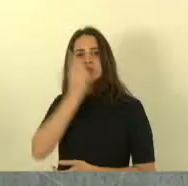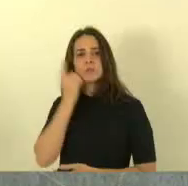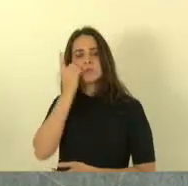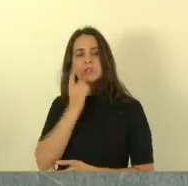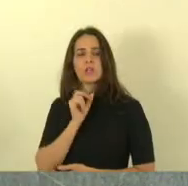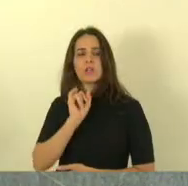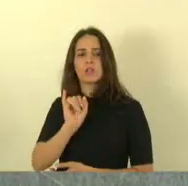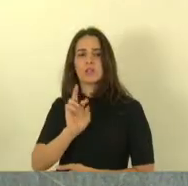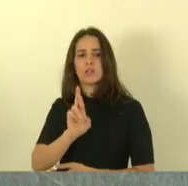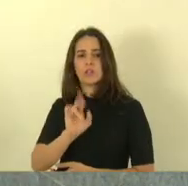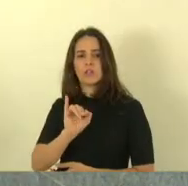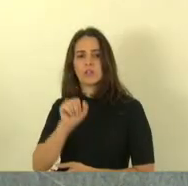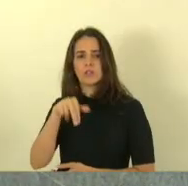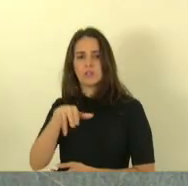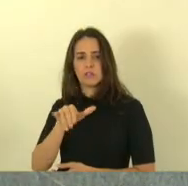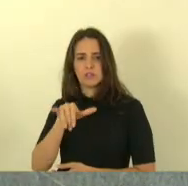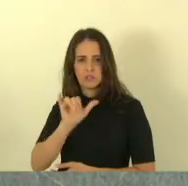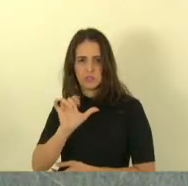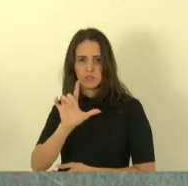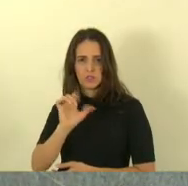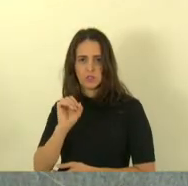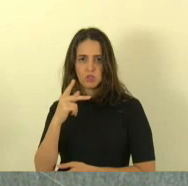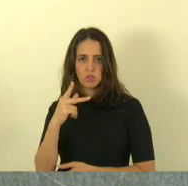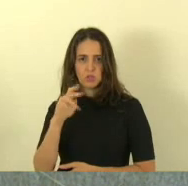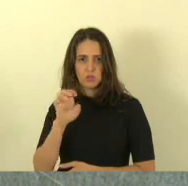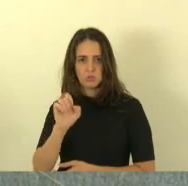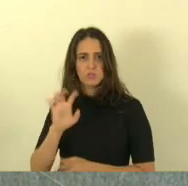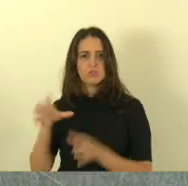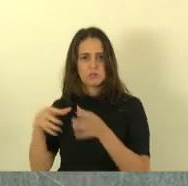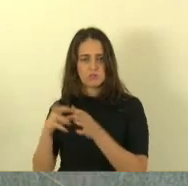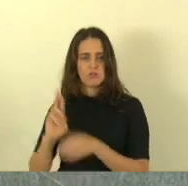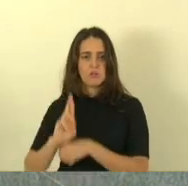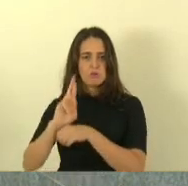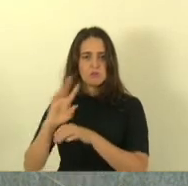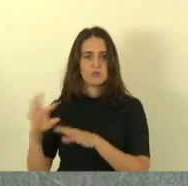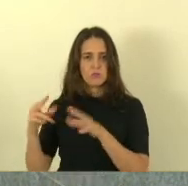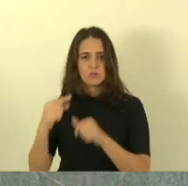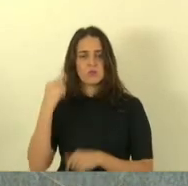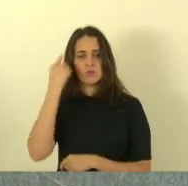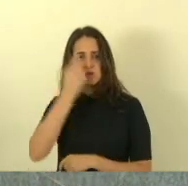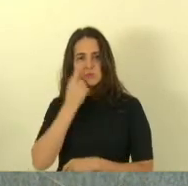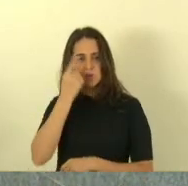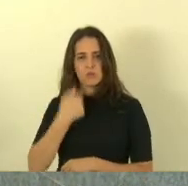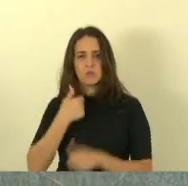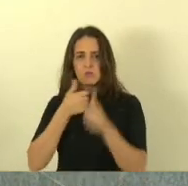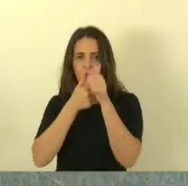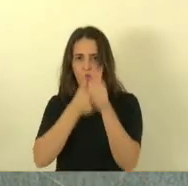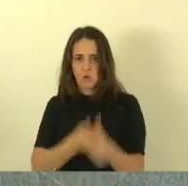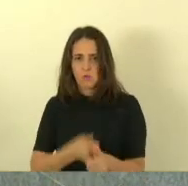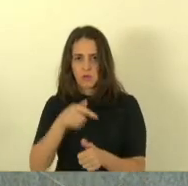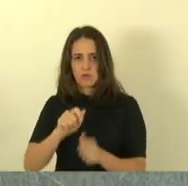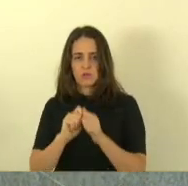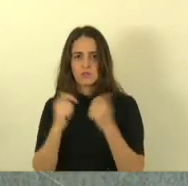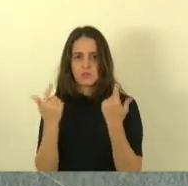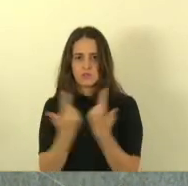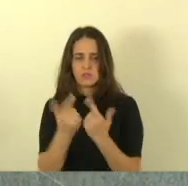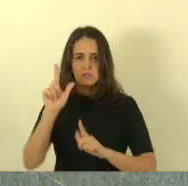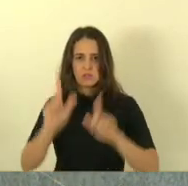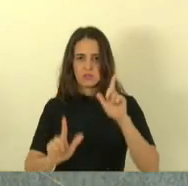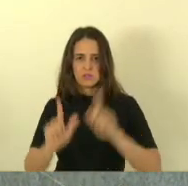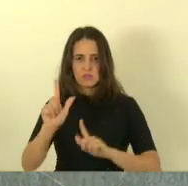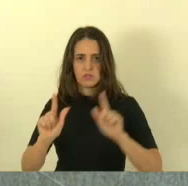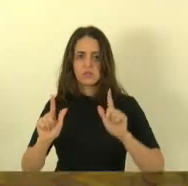Lopes em nome dela quero agradecer todos os deputados tem acompanhado aqui esta casa também pela TV